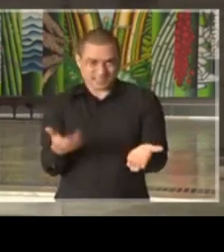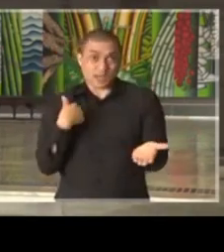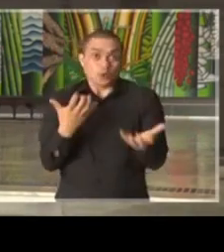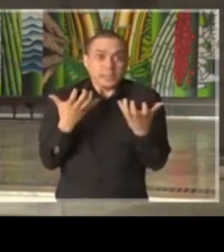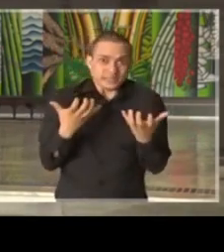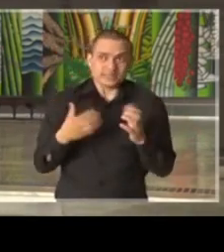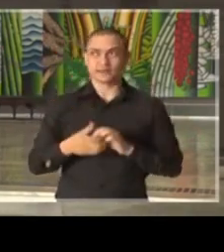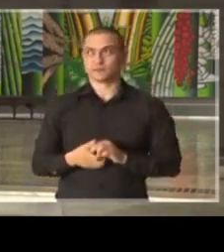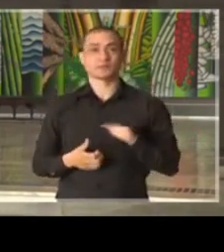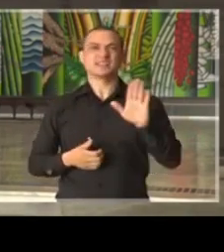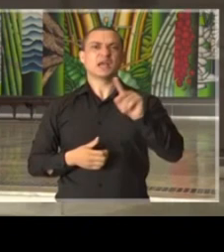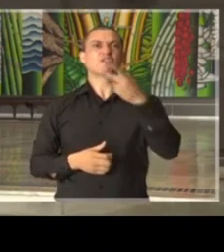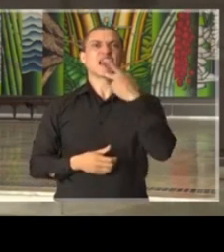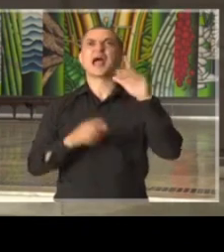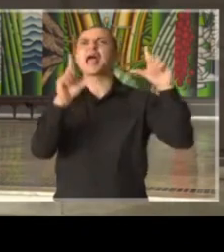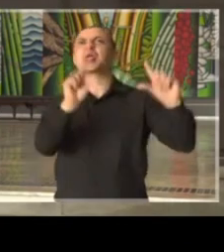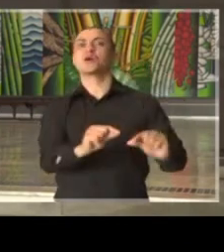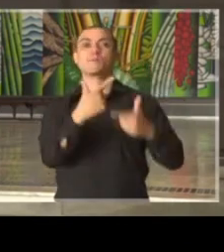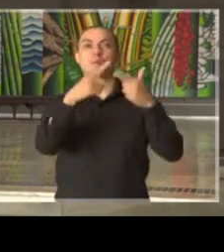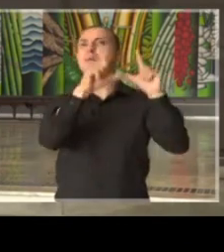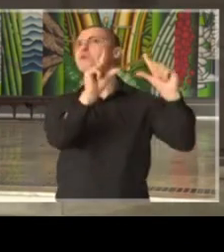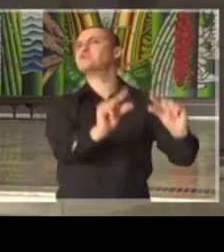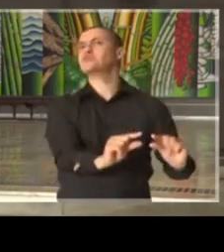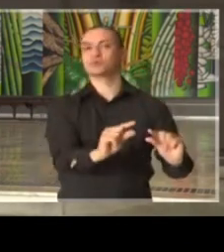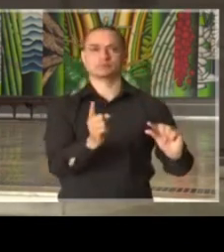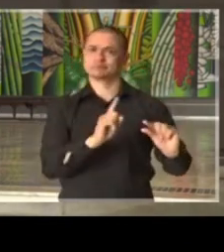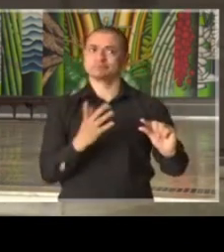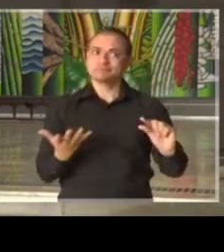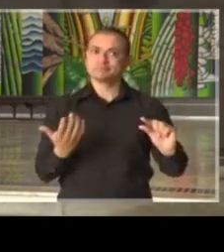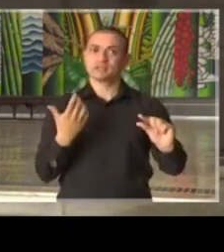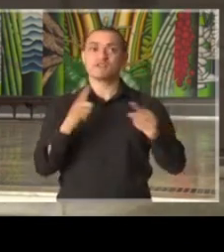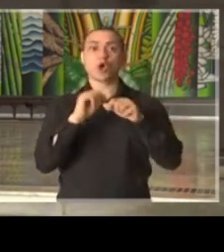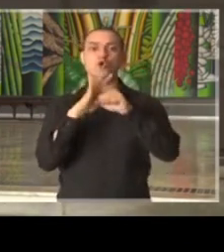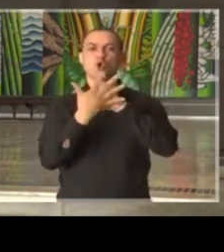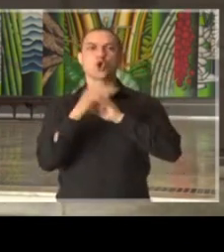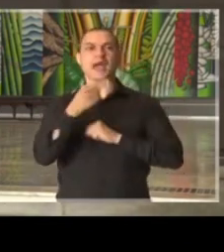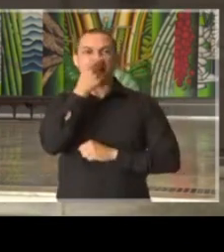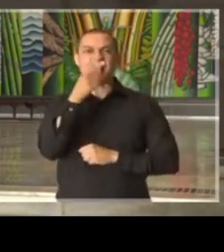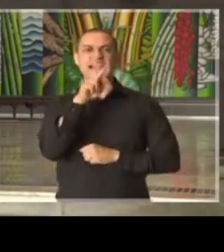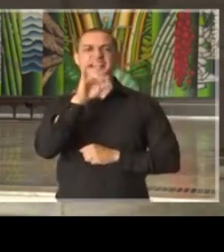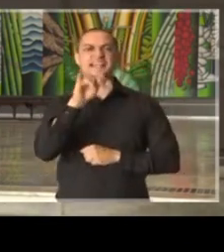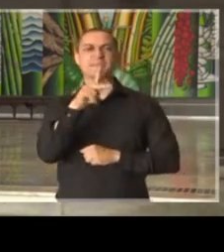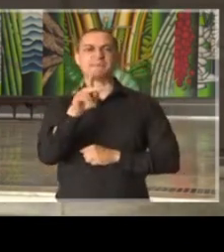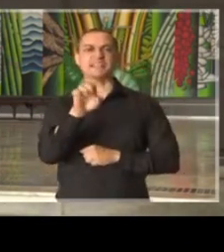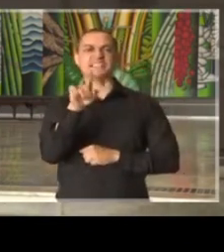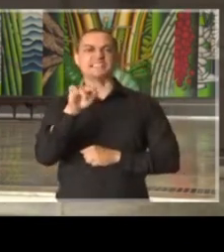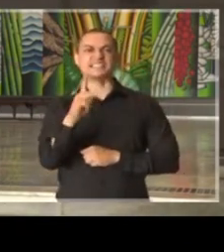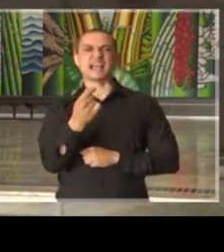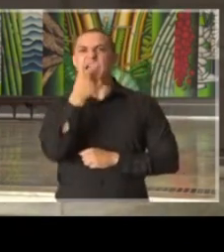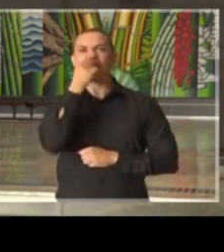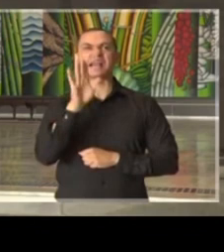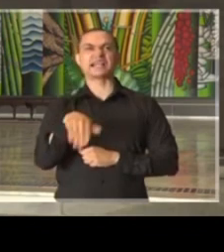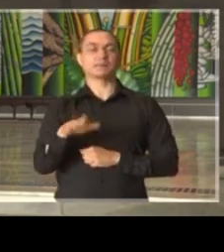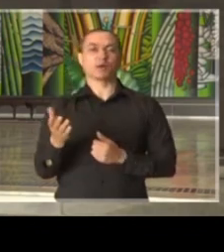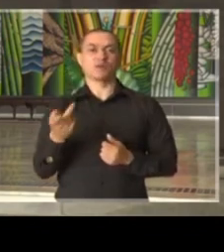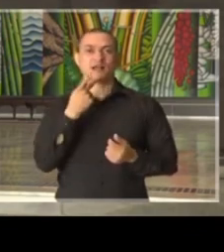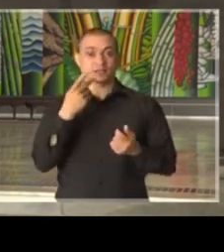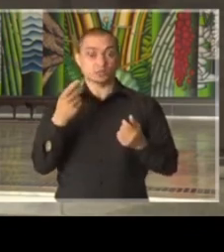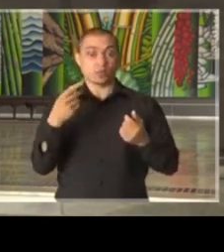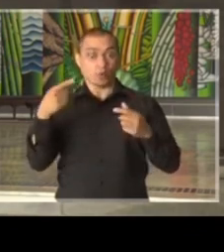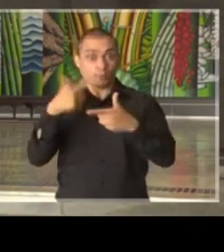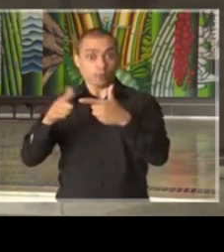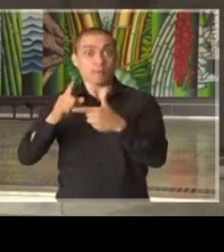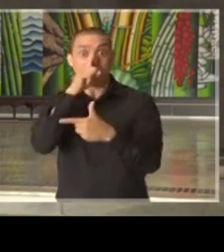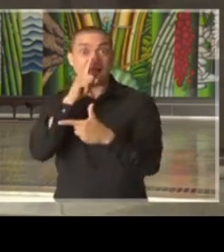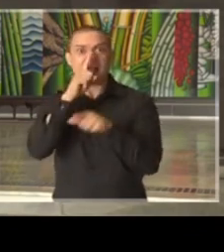Kaique, e não minimizasse problemas e dissesse que o coronavírus é uma gripezinha ou relativizasse uma questão tão grave